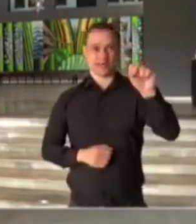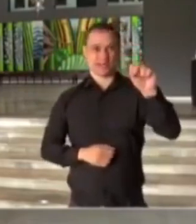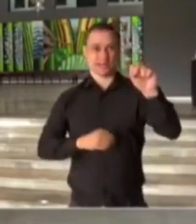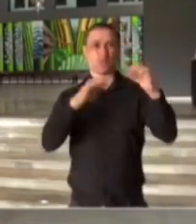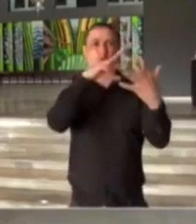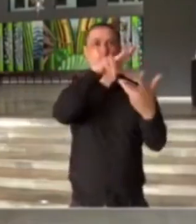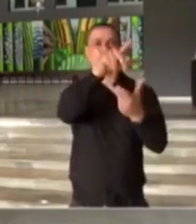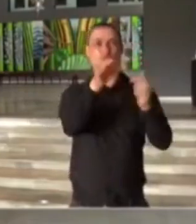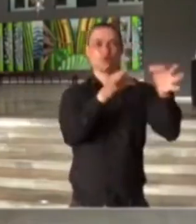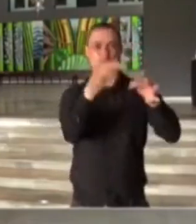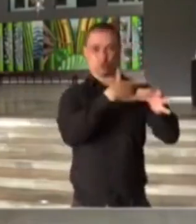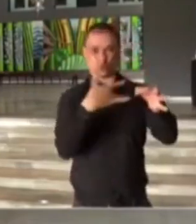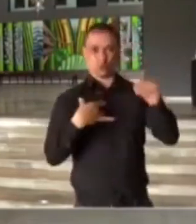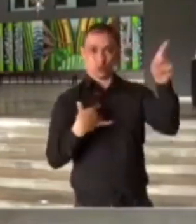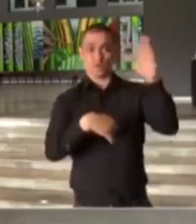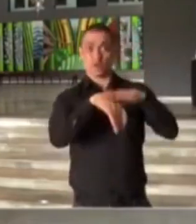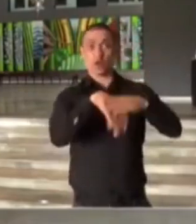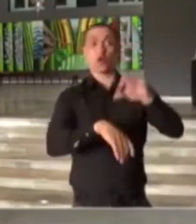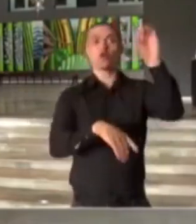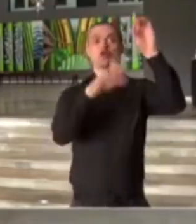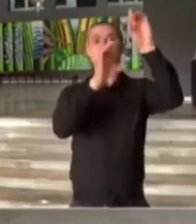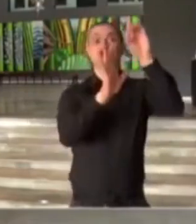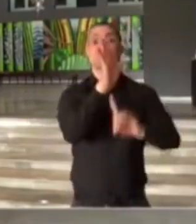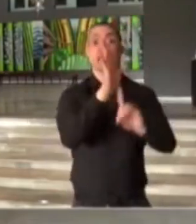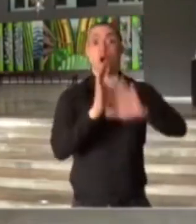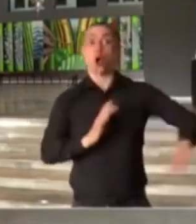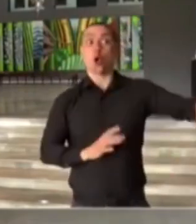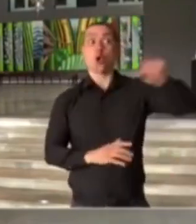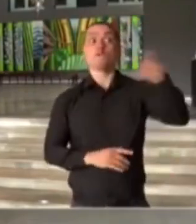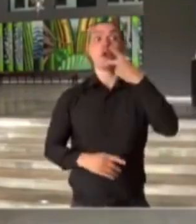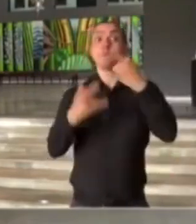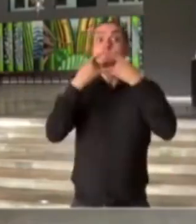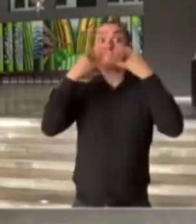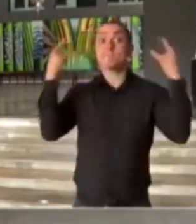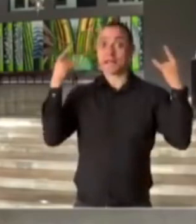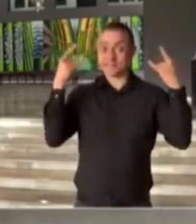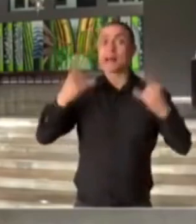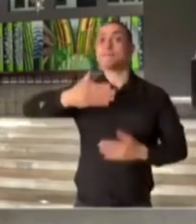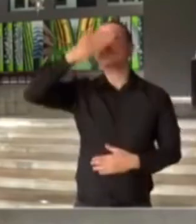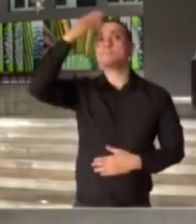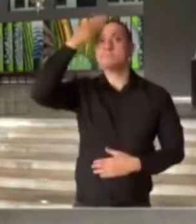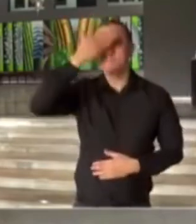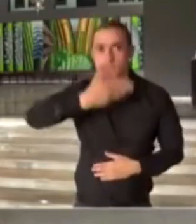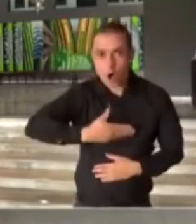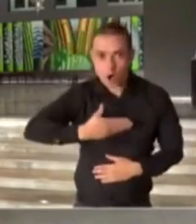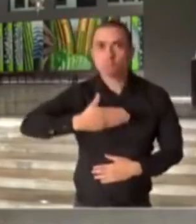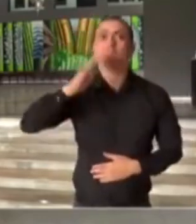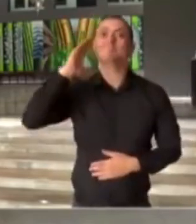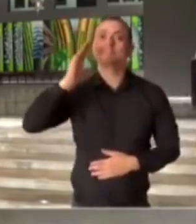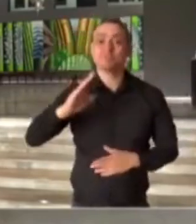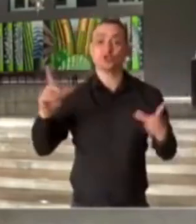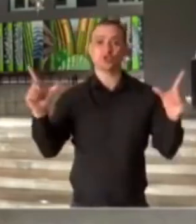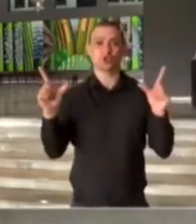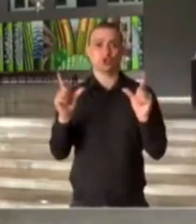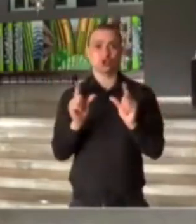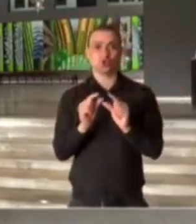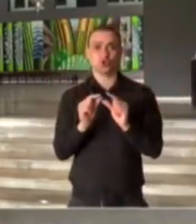recentemente houve uma manifestação do seu diretor-geral, o uso de máscaras comprovadamente reduz